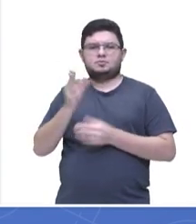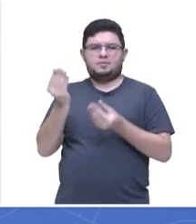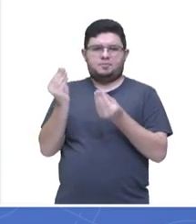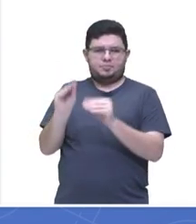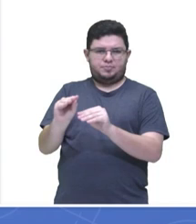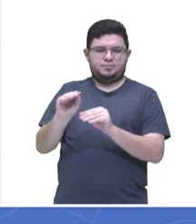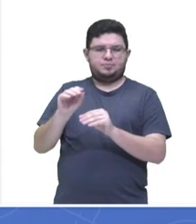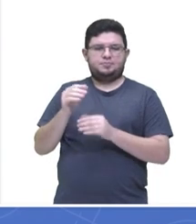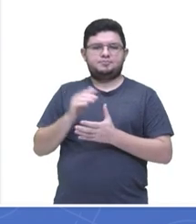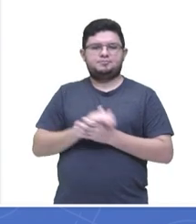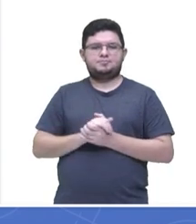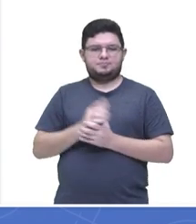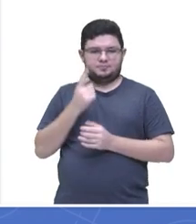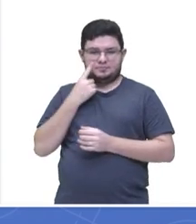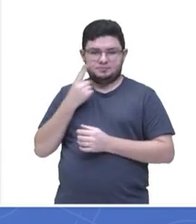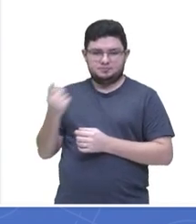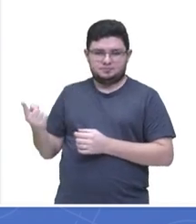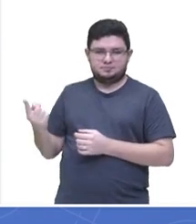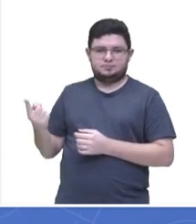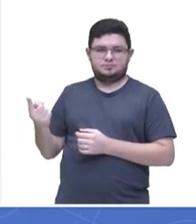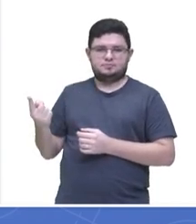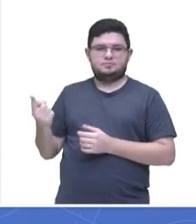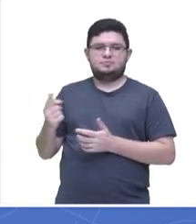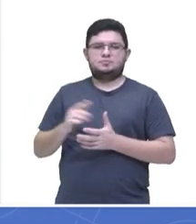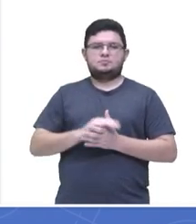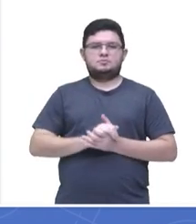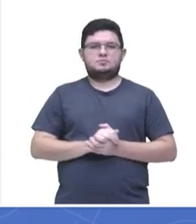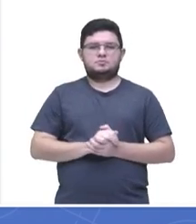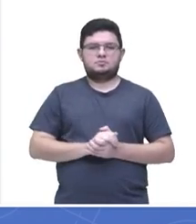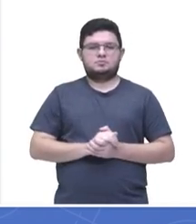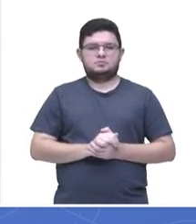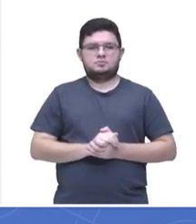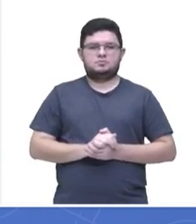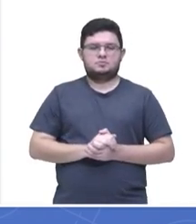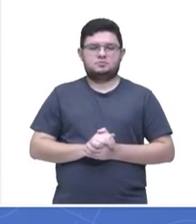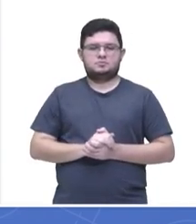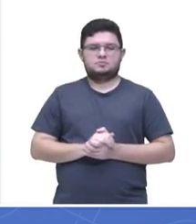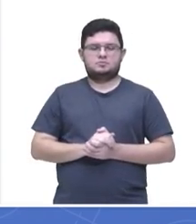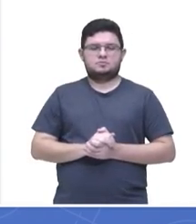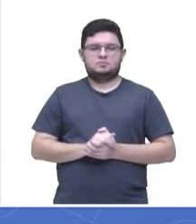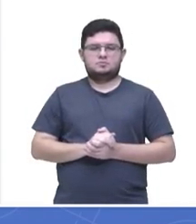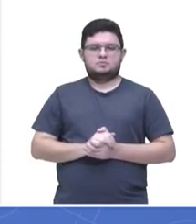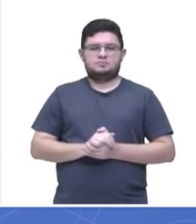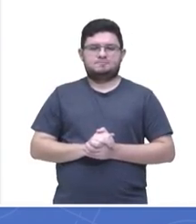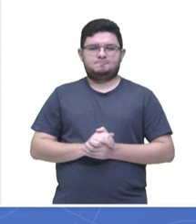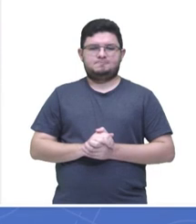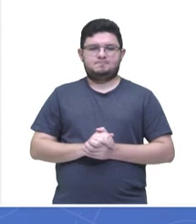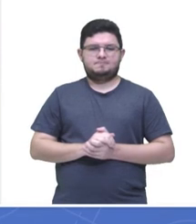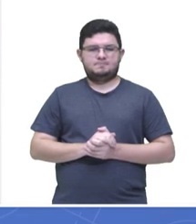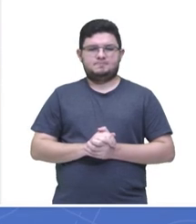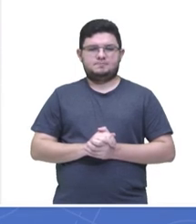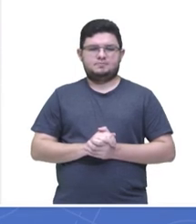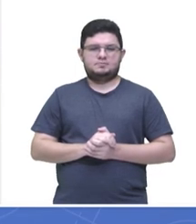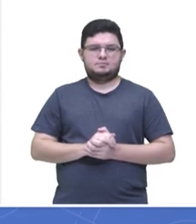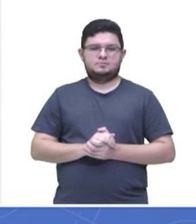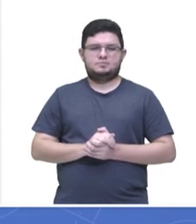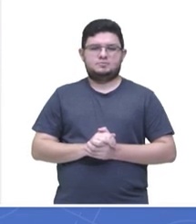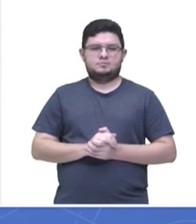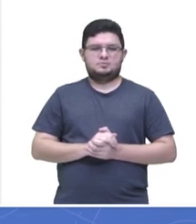Vamos ver. Olha só, a Cleciane lá da escola Plínio Ramos Coelho de Humaitá